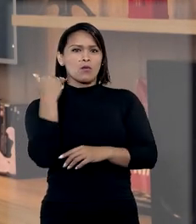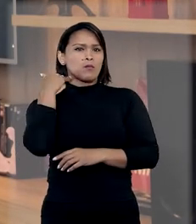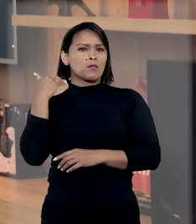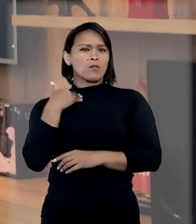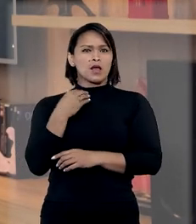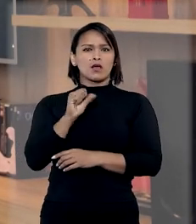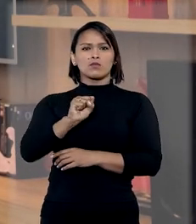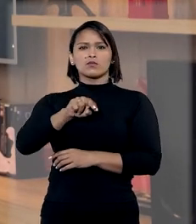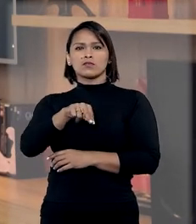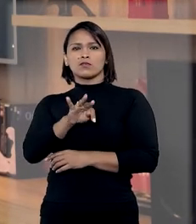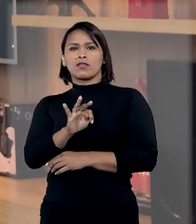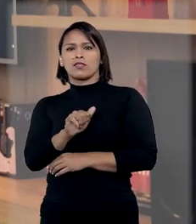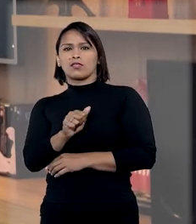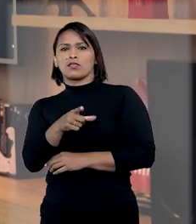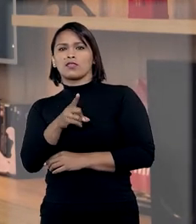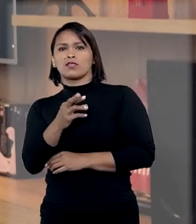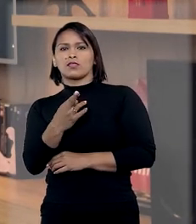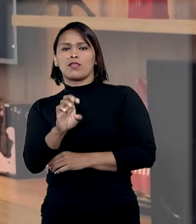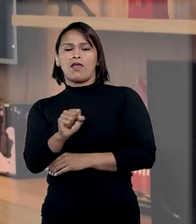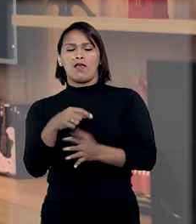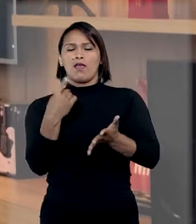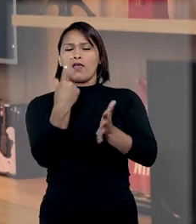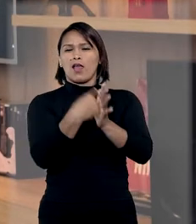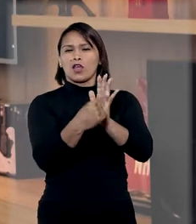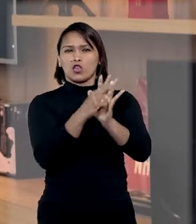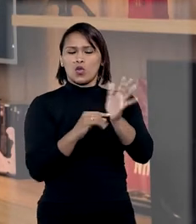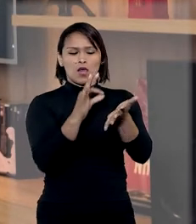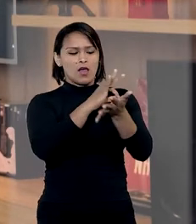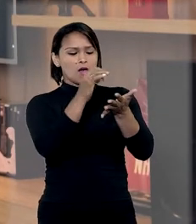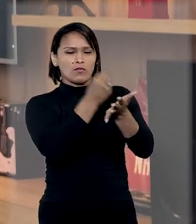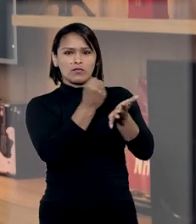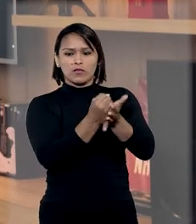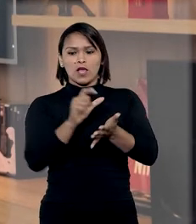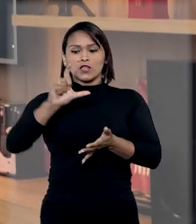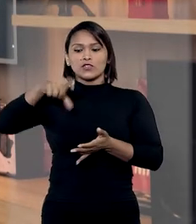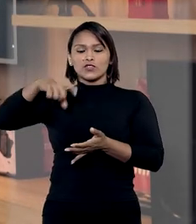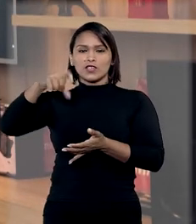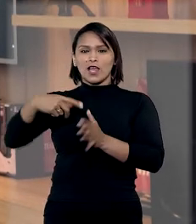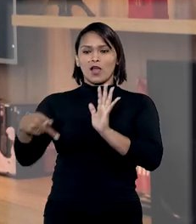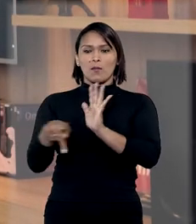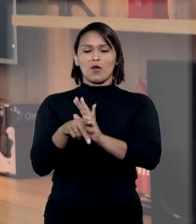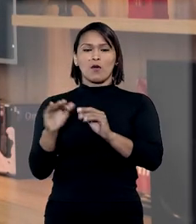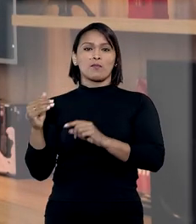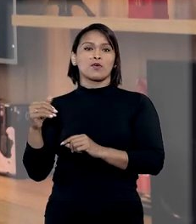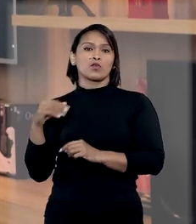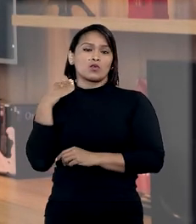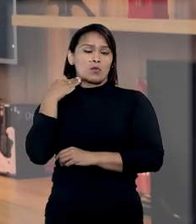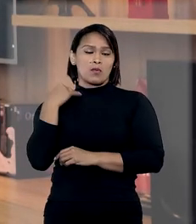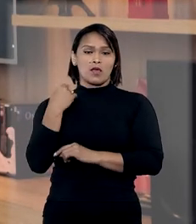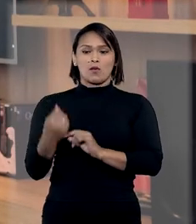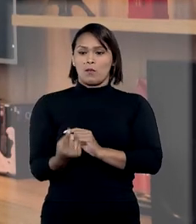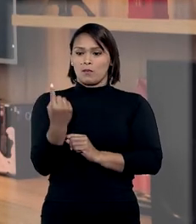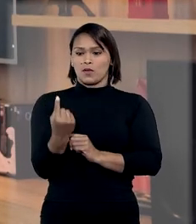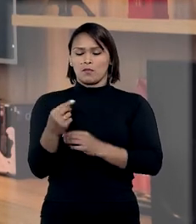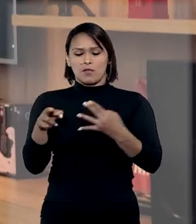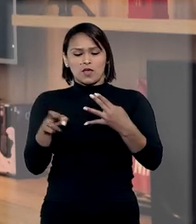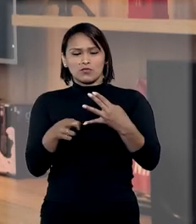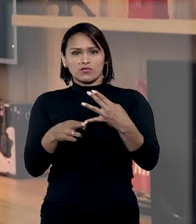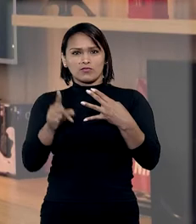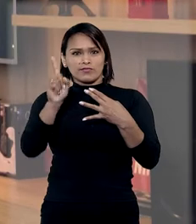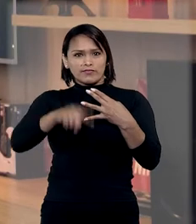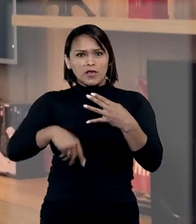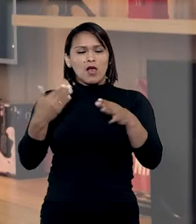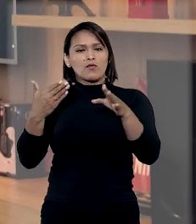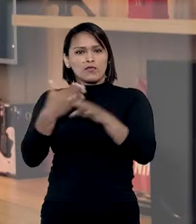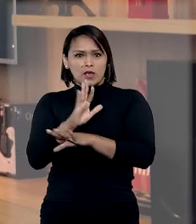Santander, que pedia a nulidade de cláusula do contrato de emissão de cartão de crédito da instituição. No primeiro grau, o pedido foi julgado